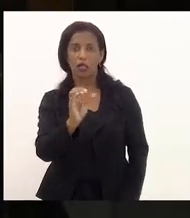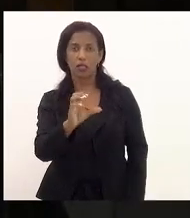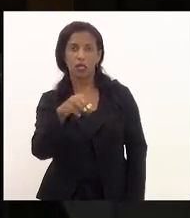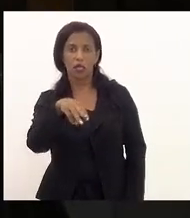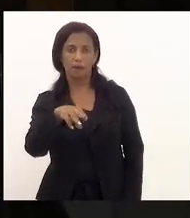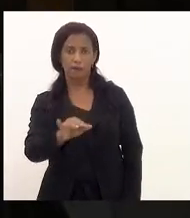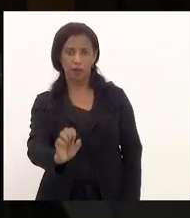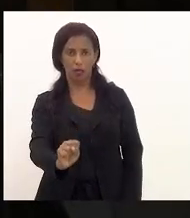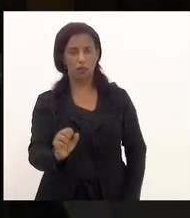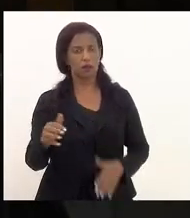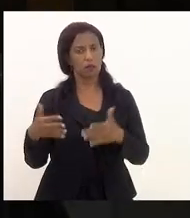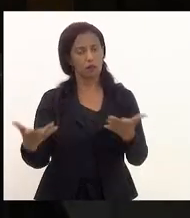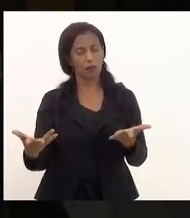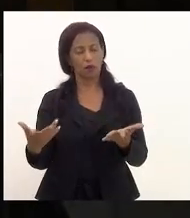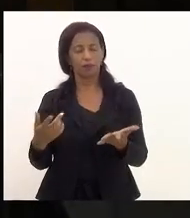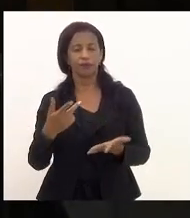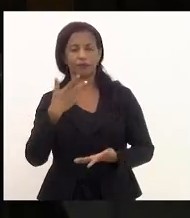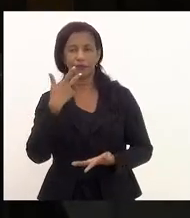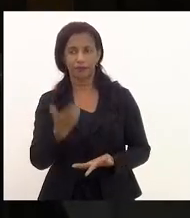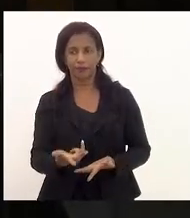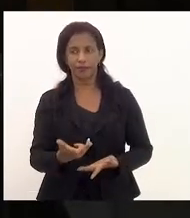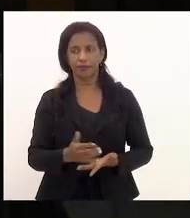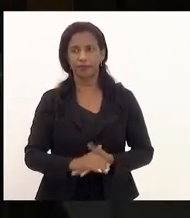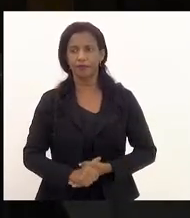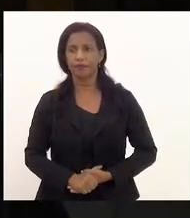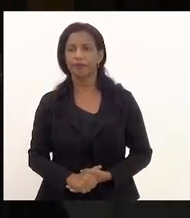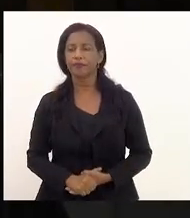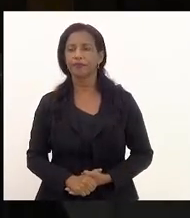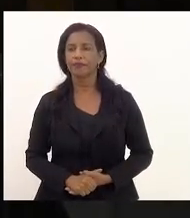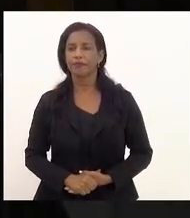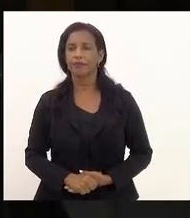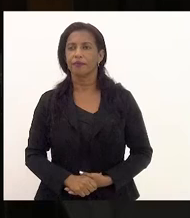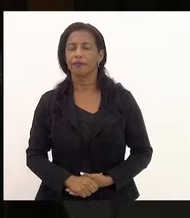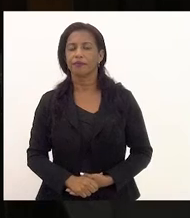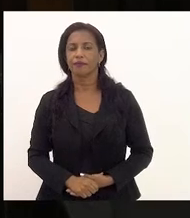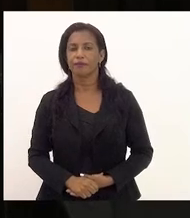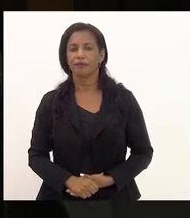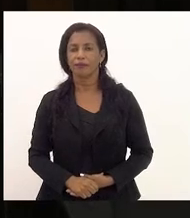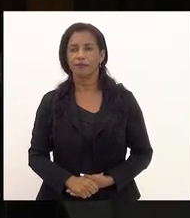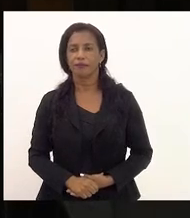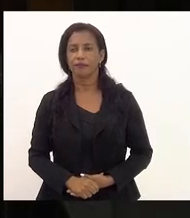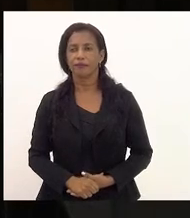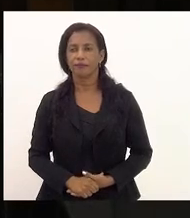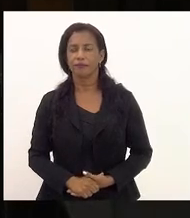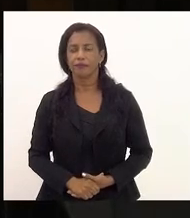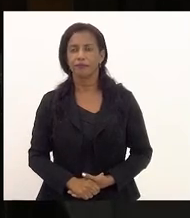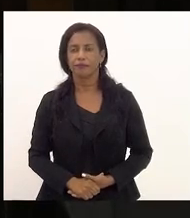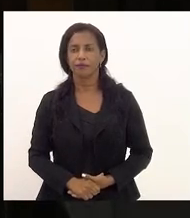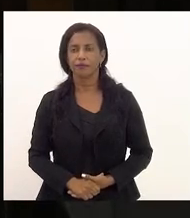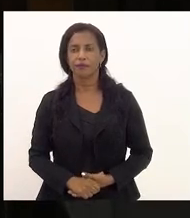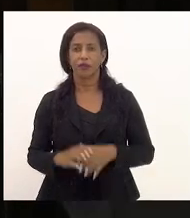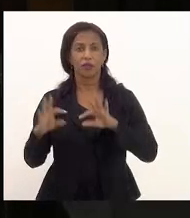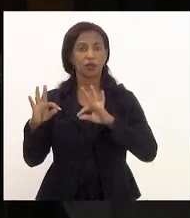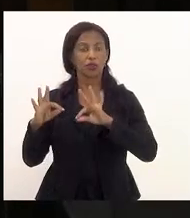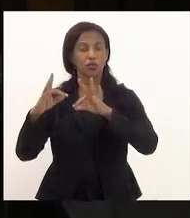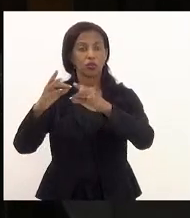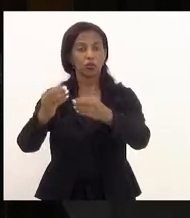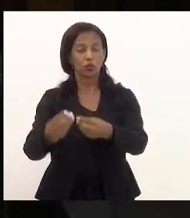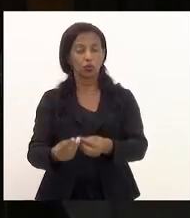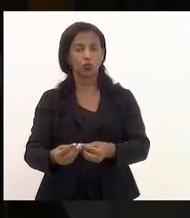Então, eu queria fazer essa advertência de tudo que